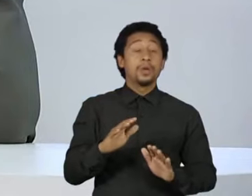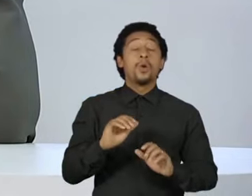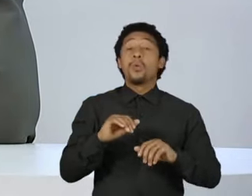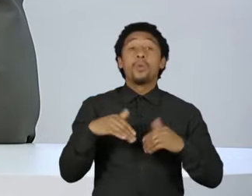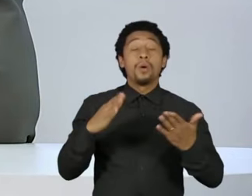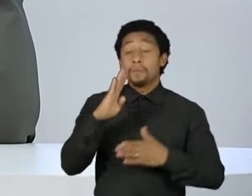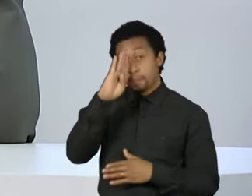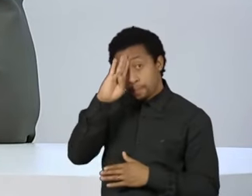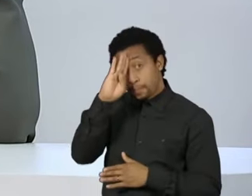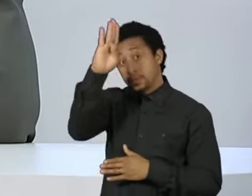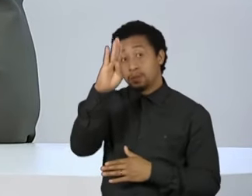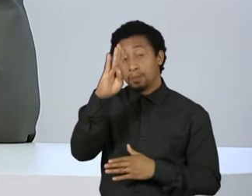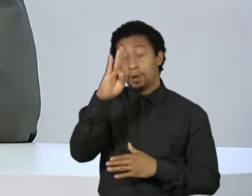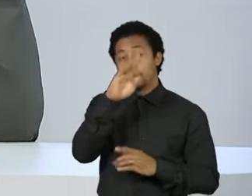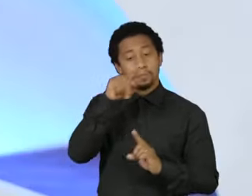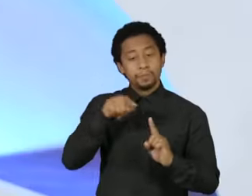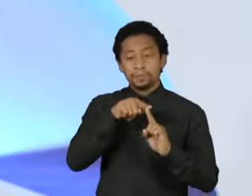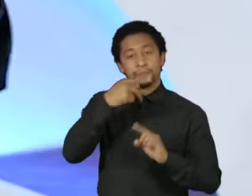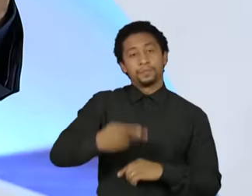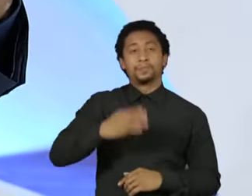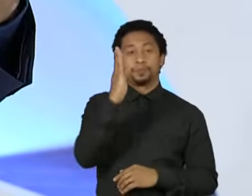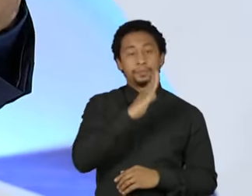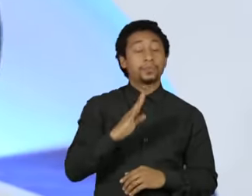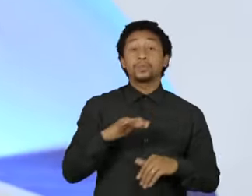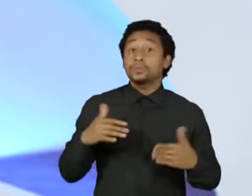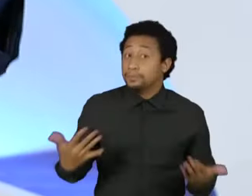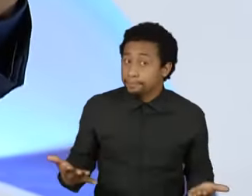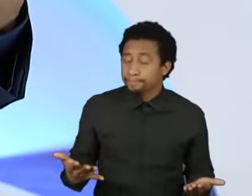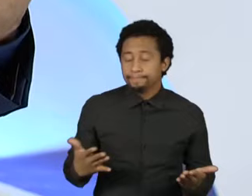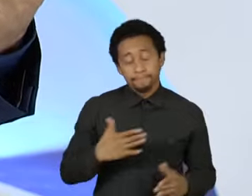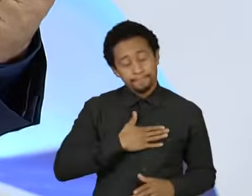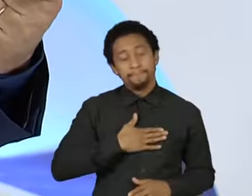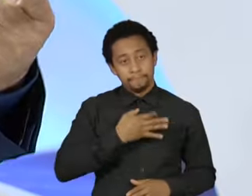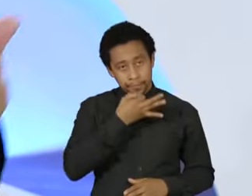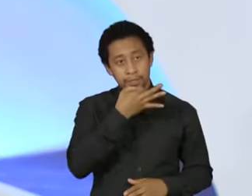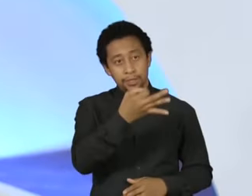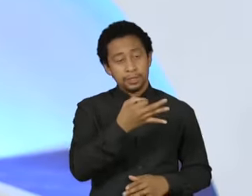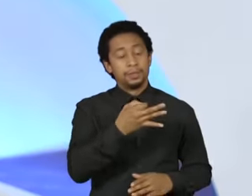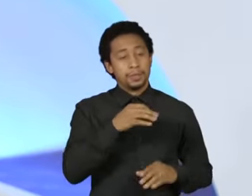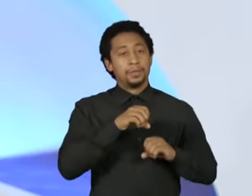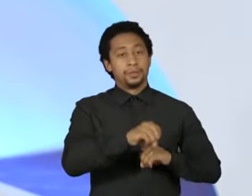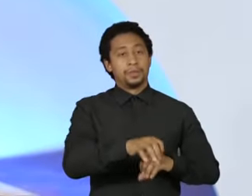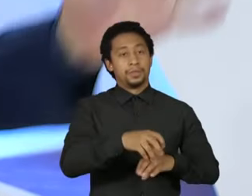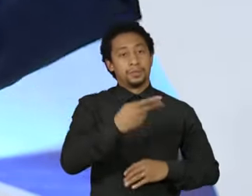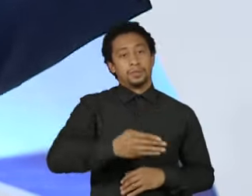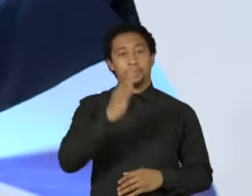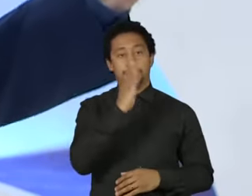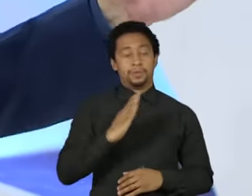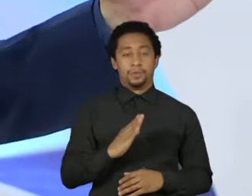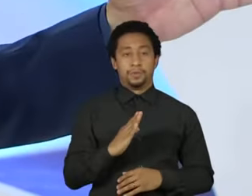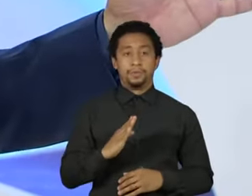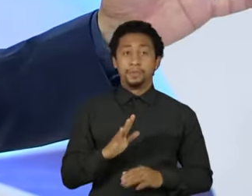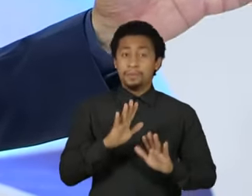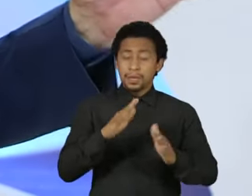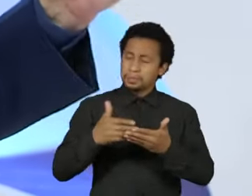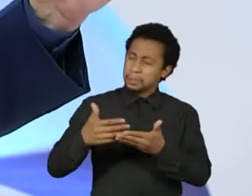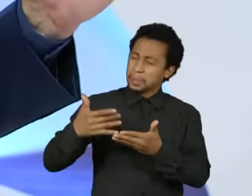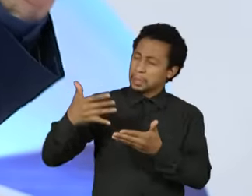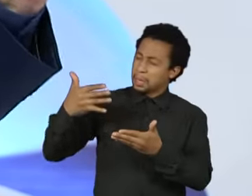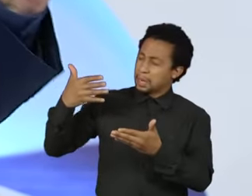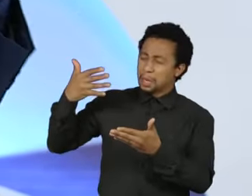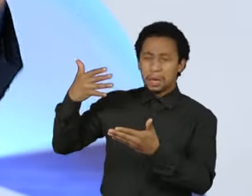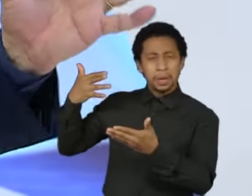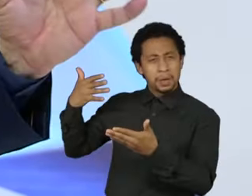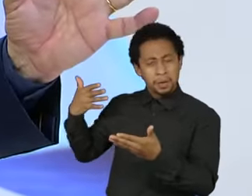a educação básica do país. Prioridade número um, na minha visão. Melhorar a instrução dos nossos jovens. Mas nos últimos anos, nós